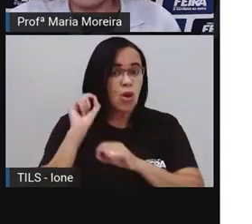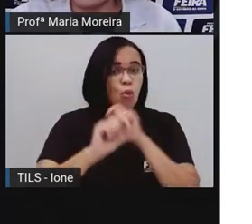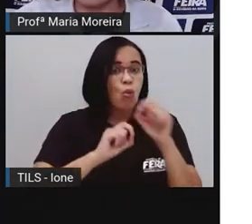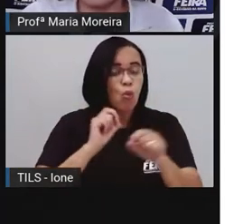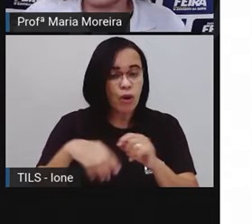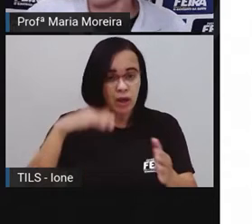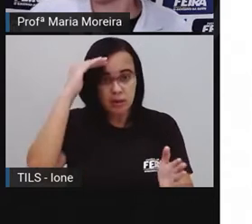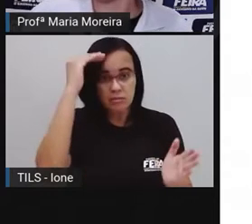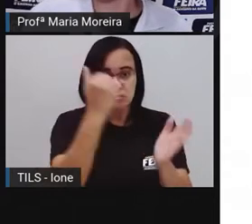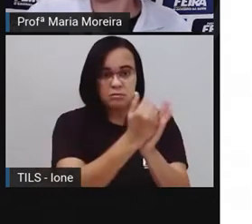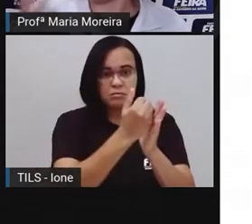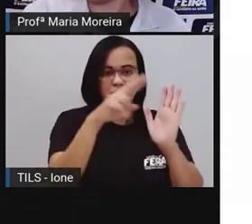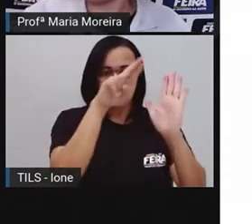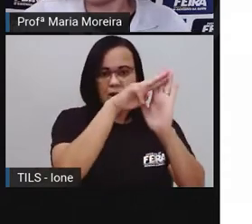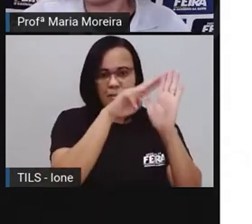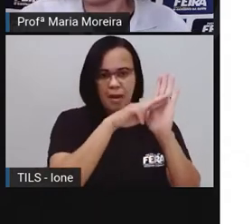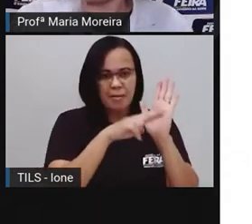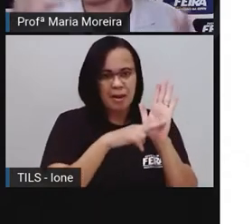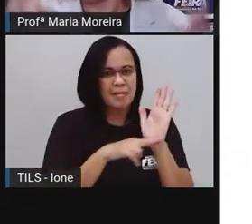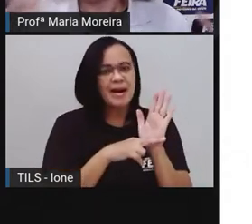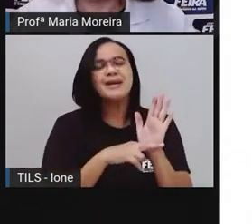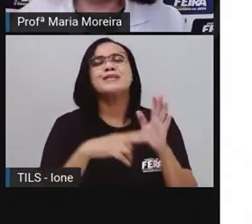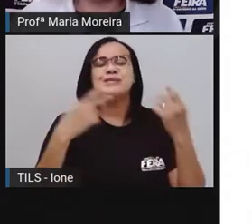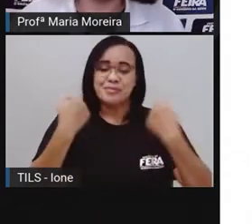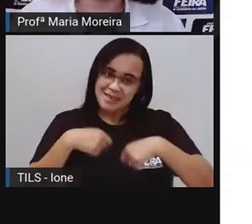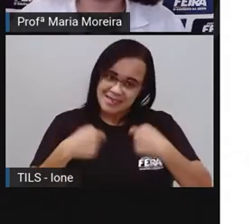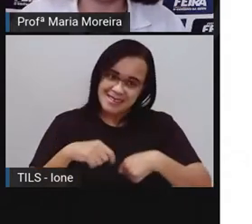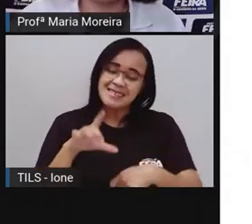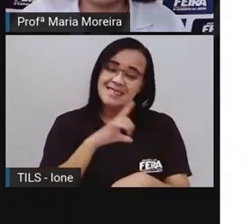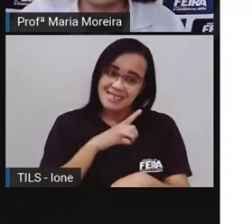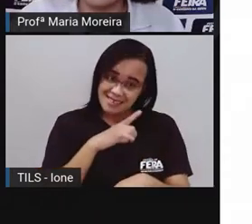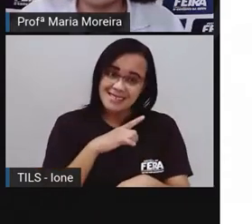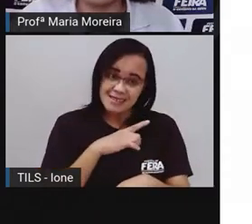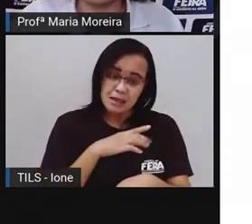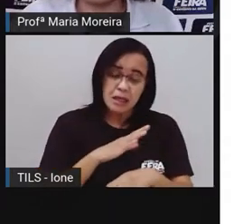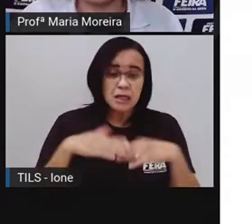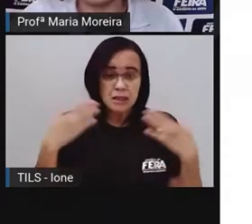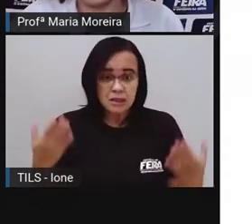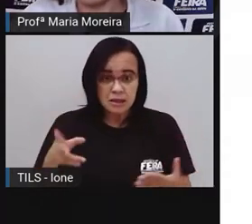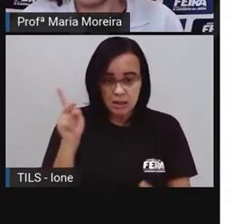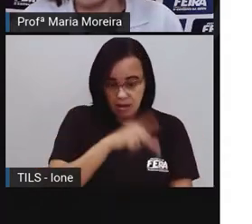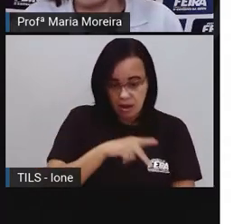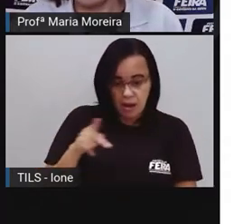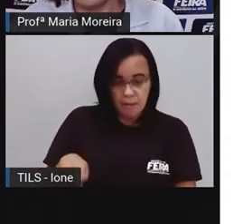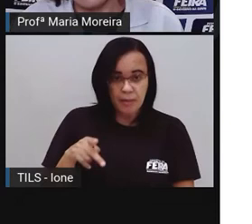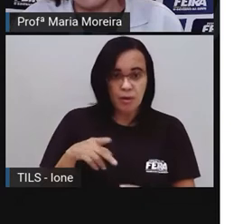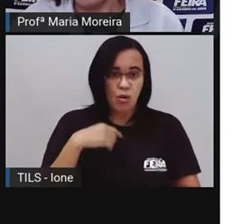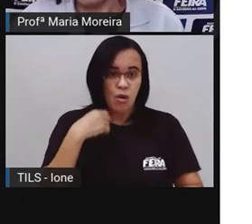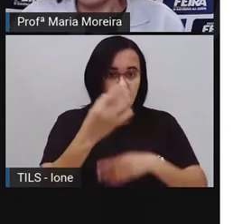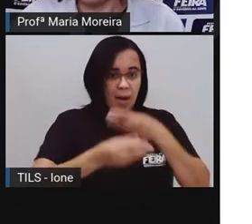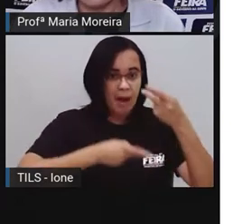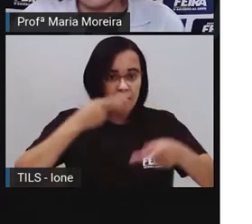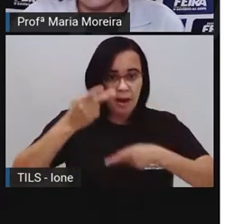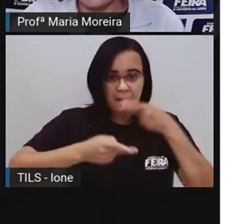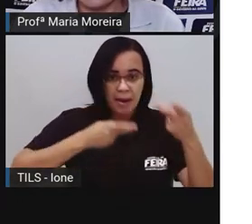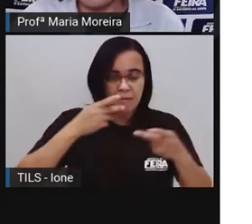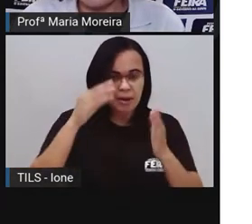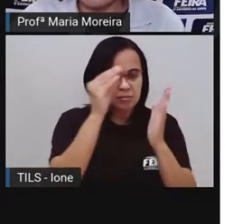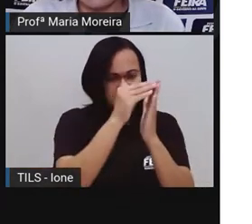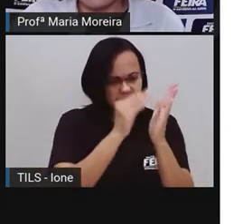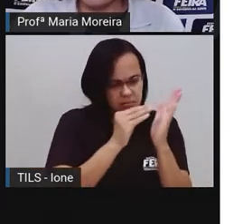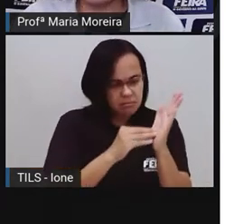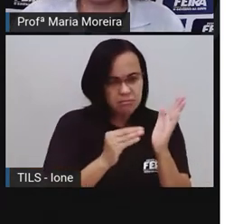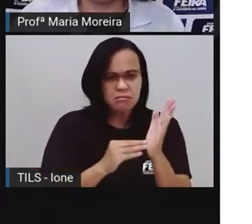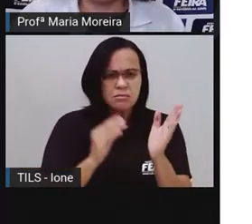não é diferente com a carta. Quando a Pró mostrou ali, ela foi citando algumas coisas aí que faziam o quê? A composição da carta,